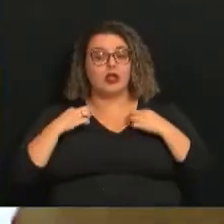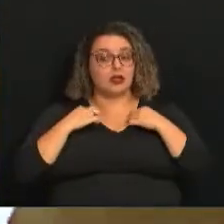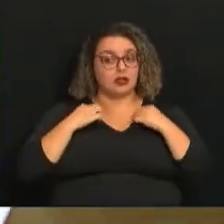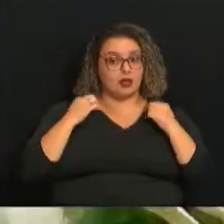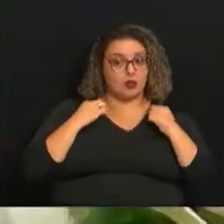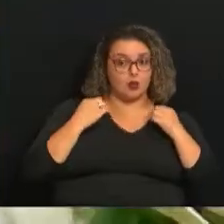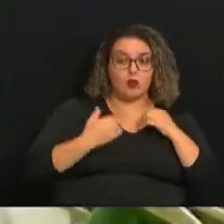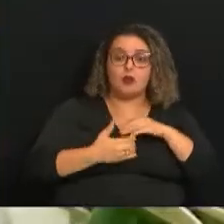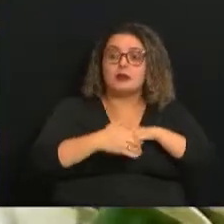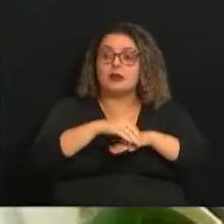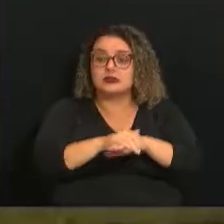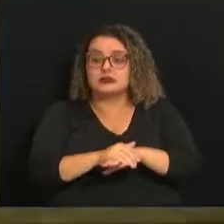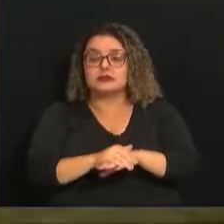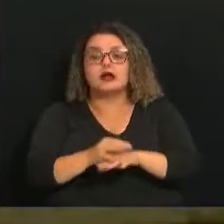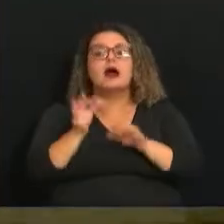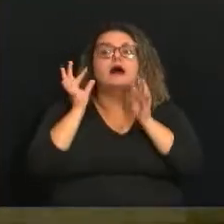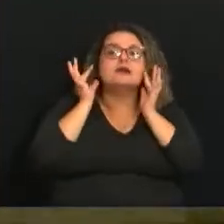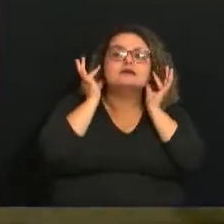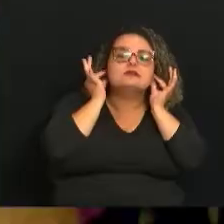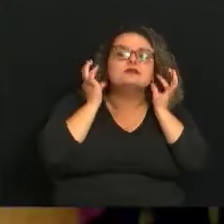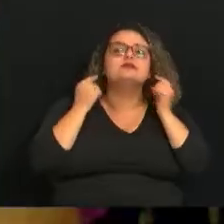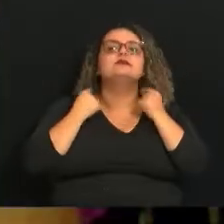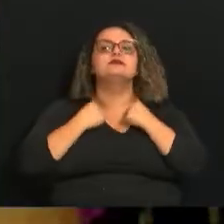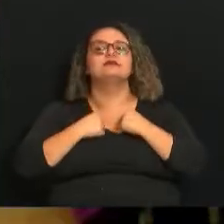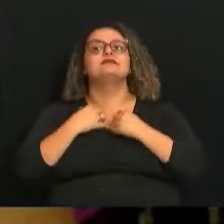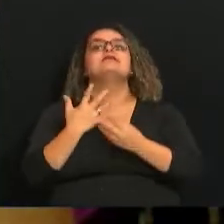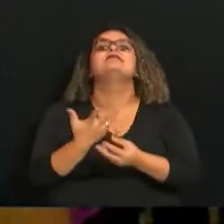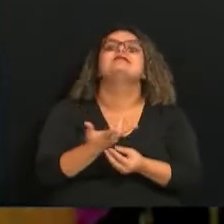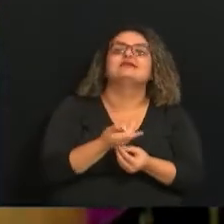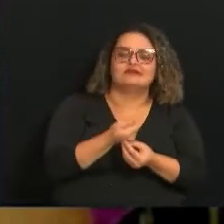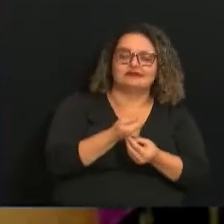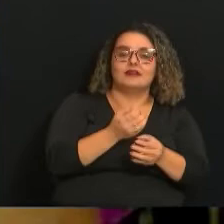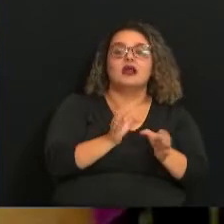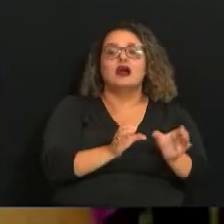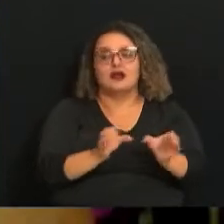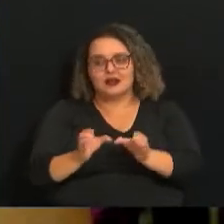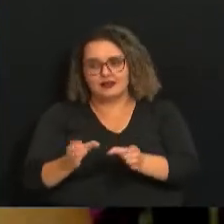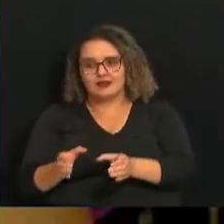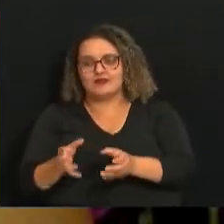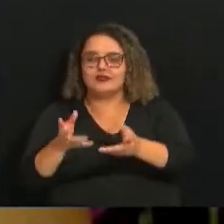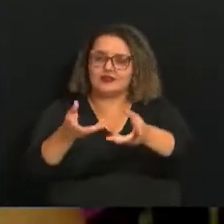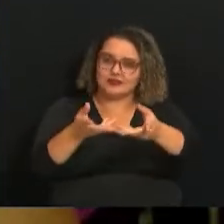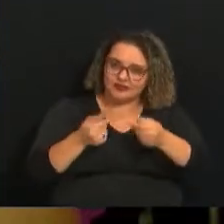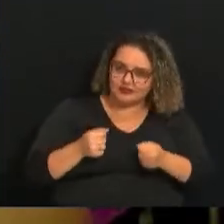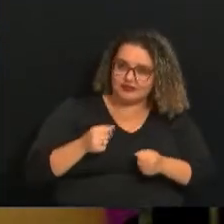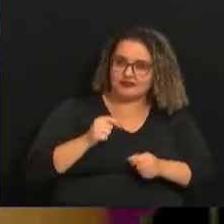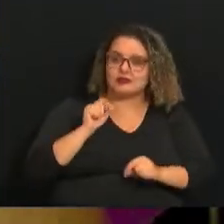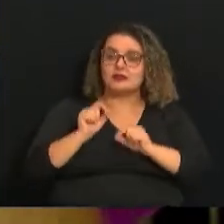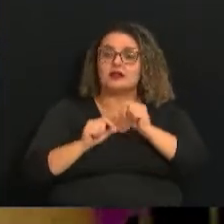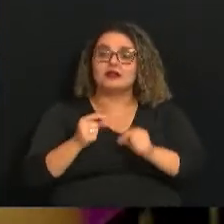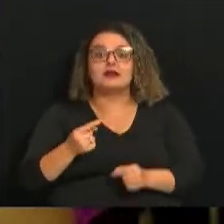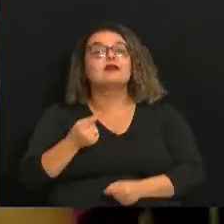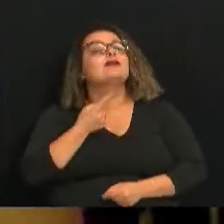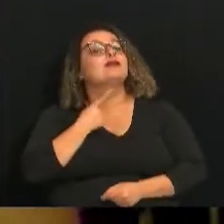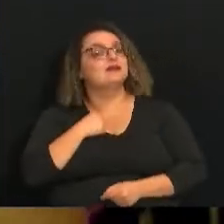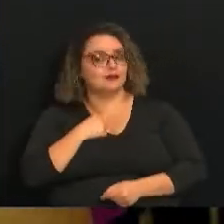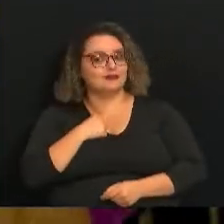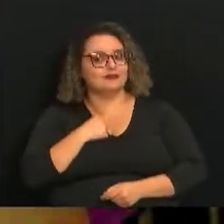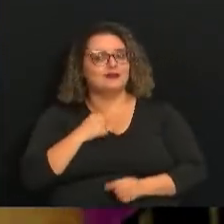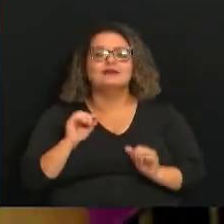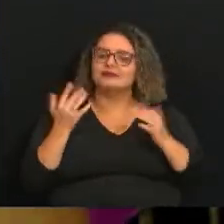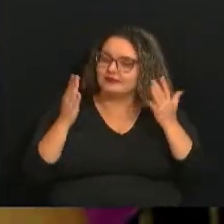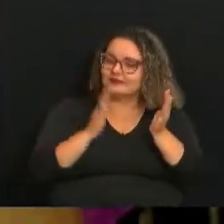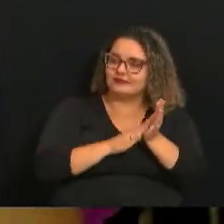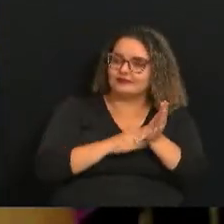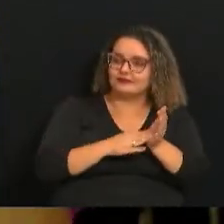calçados, joias e até arte. A coordenadora fez um convite para quem ficou interessado em prestigiar. O